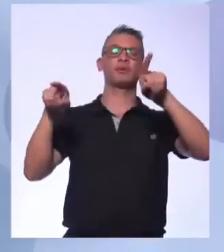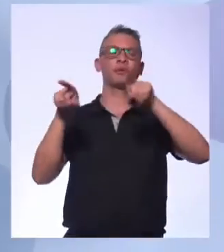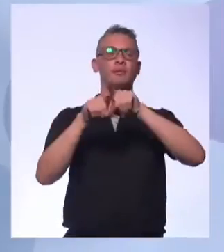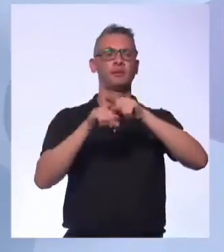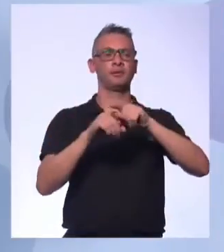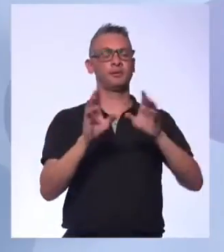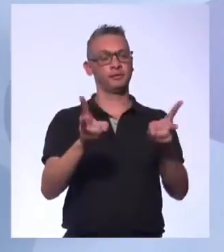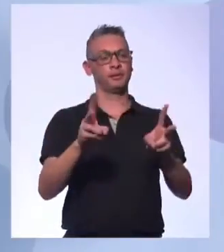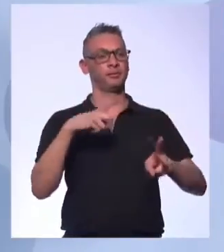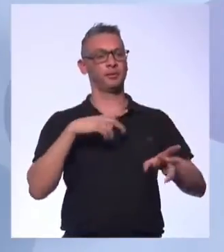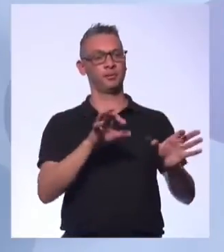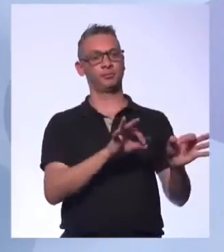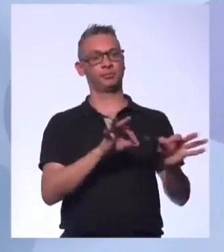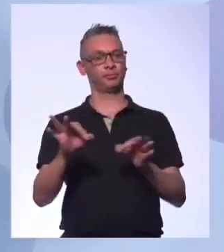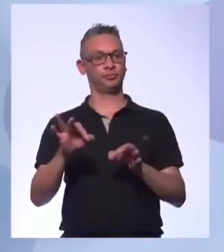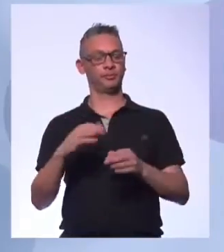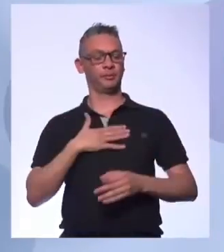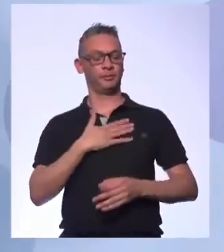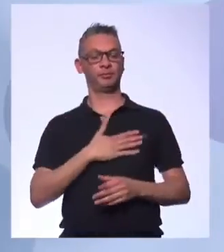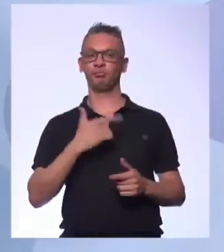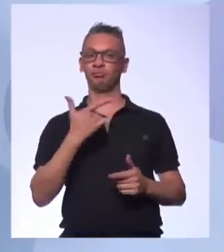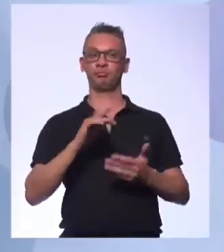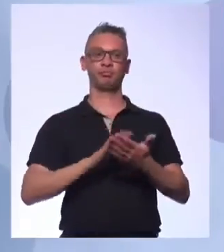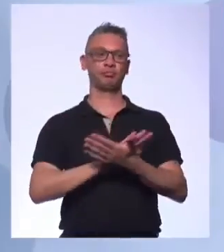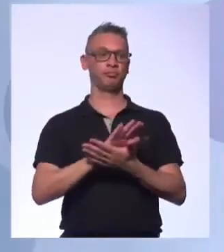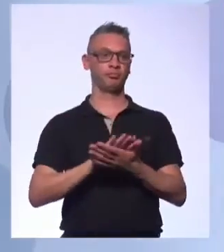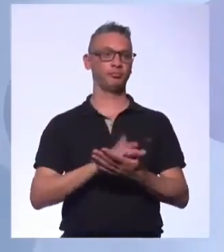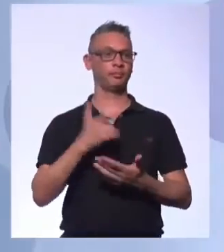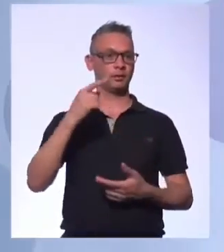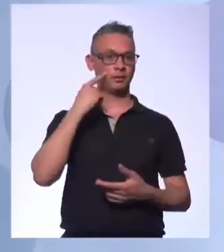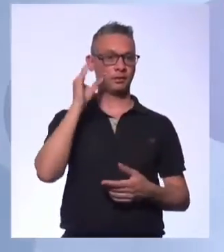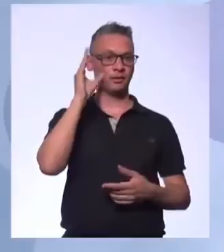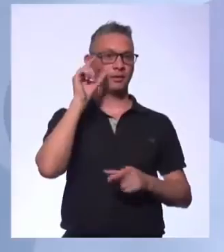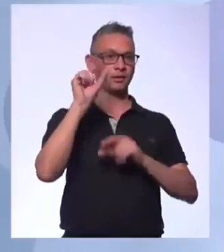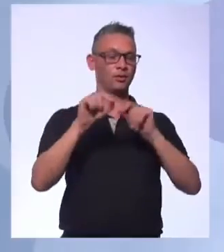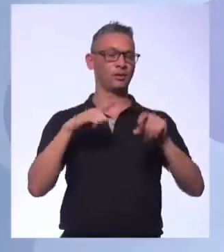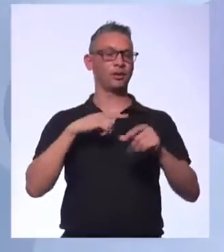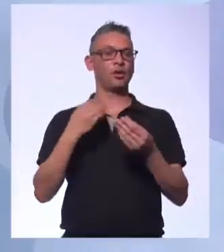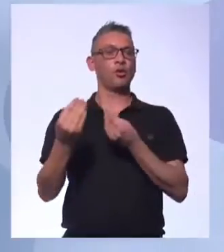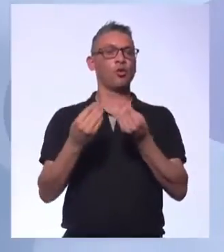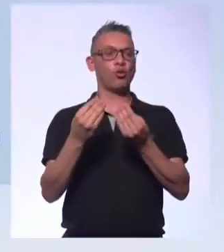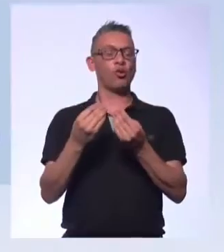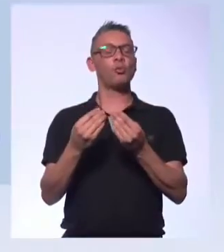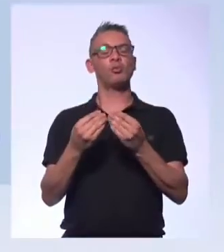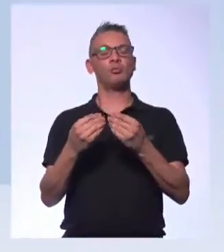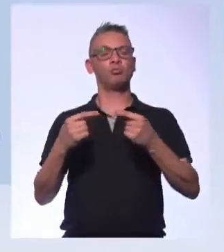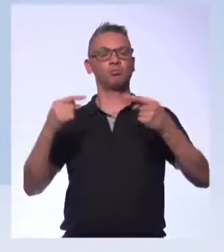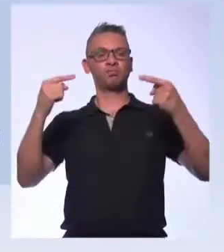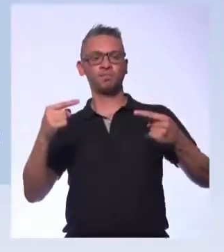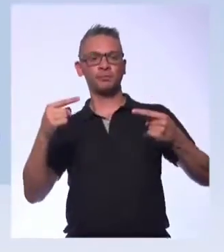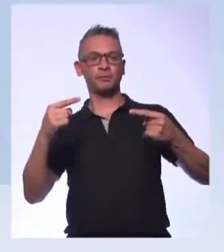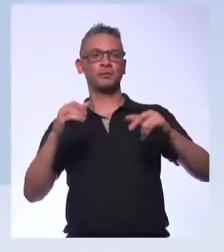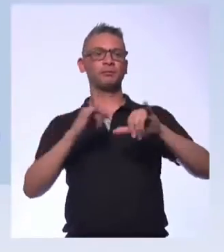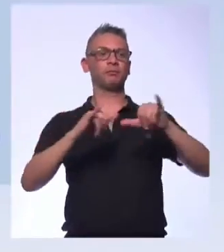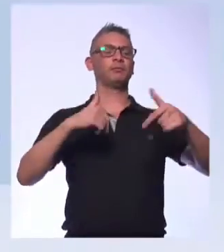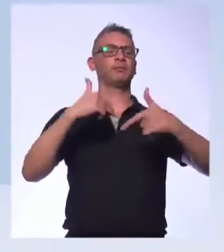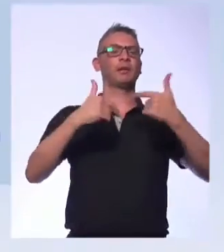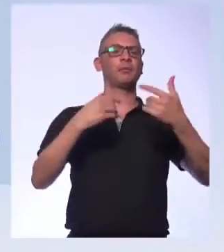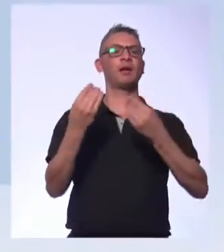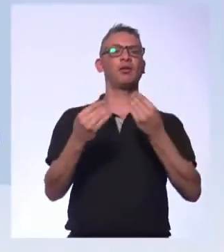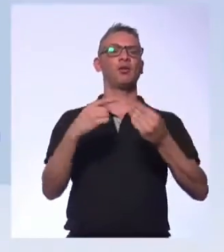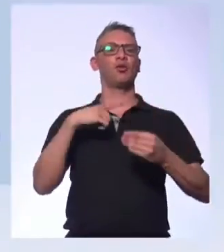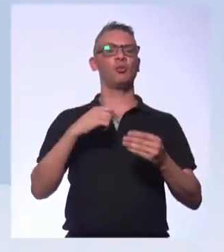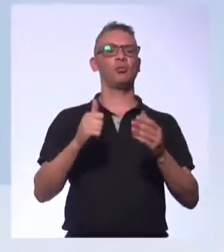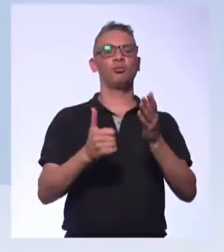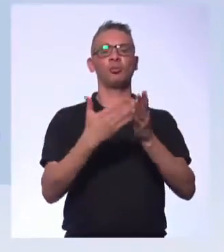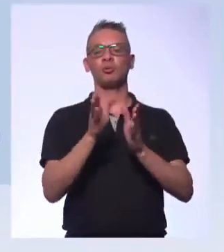todo momento, porque ele já não vê mais prazer tudo isso. E uma coisa que é interessante, como é que a gente pode enfrentar esse novo mercado de trabalho e